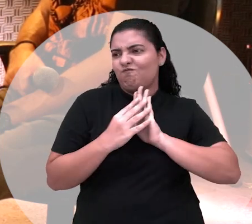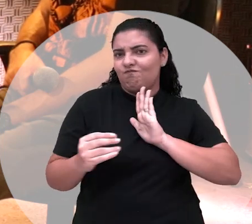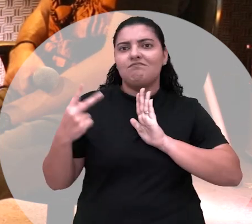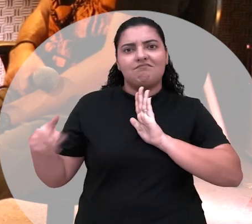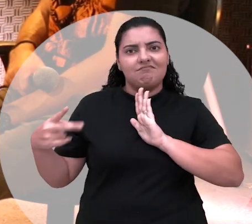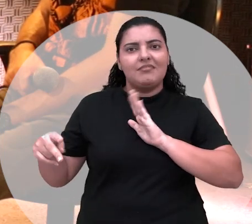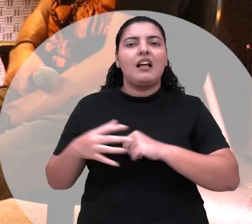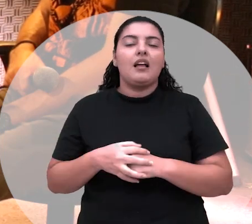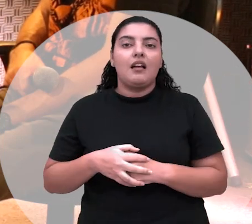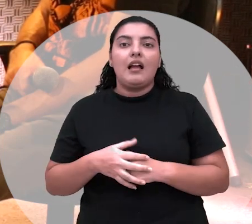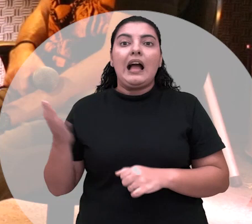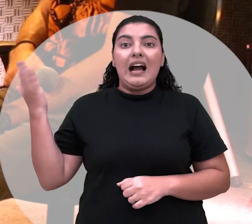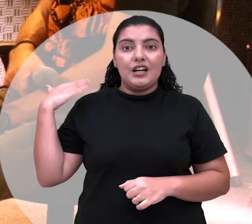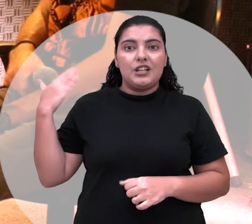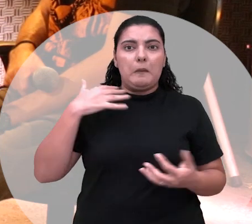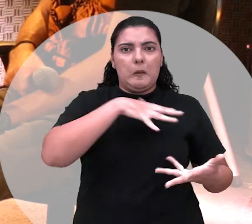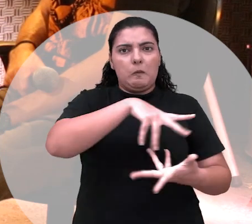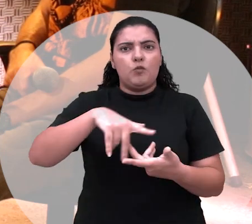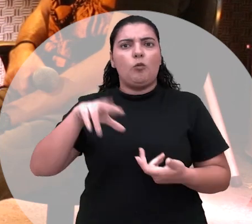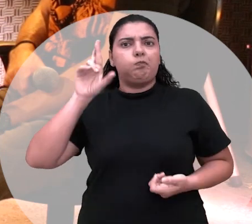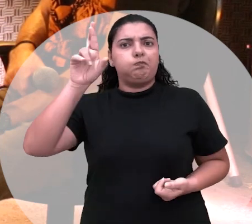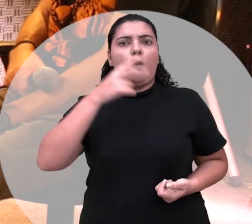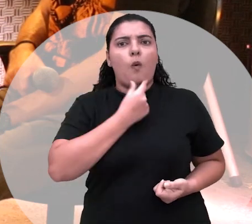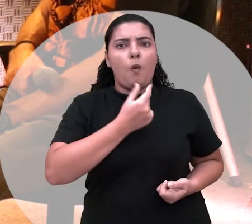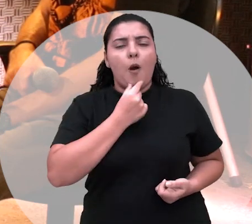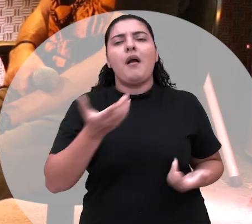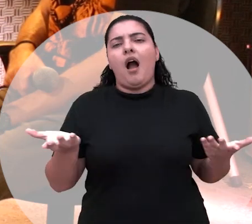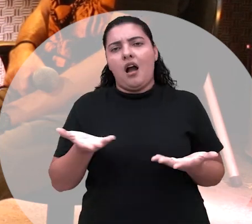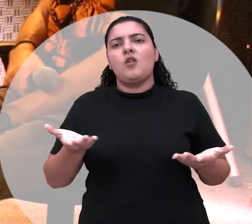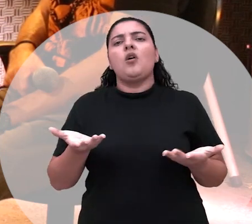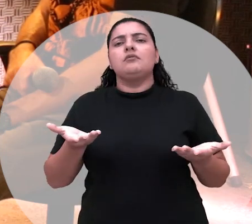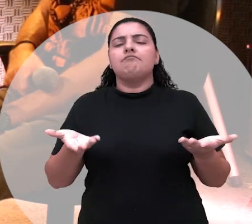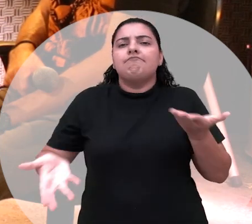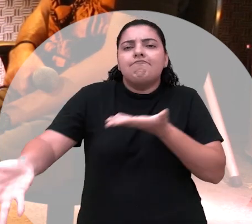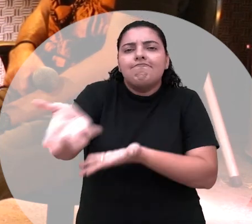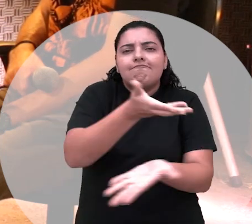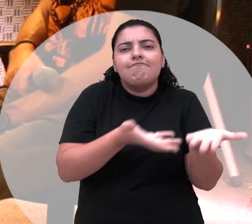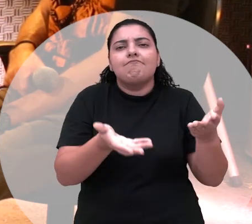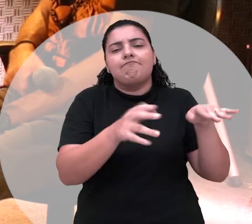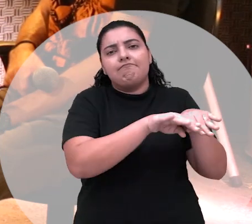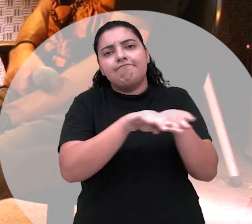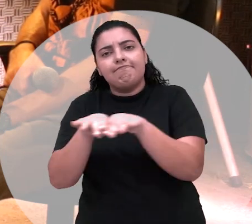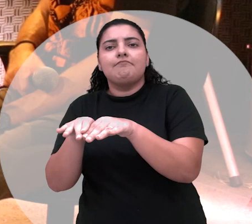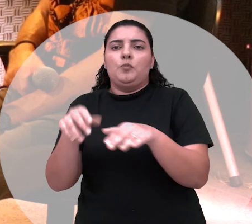antigamente o mundo era dos homens não era nosso hoje em a tem a igualdade na balança né um pouco